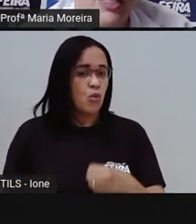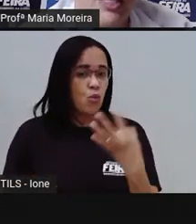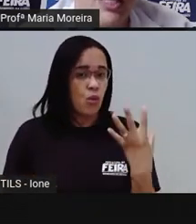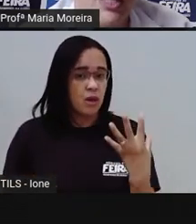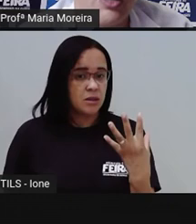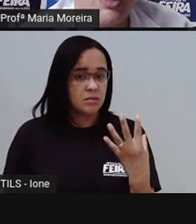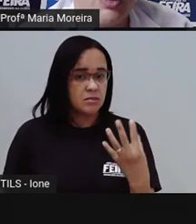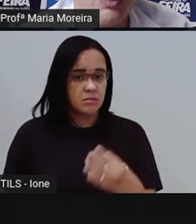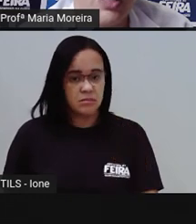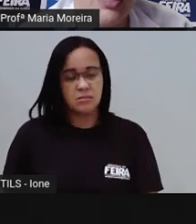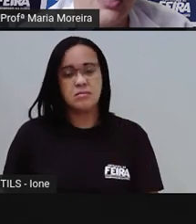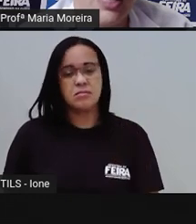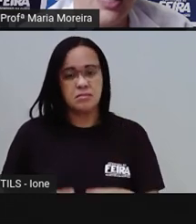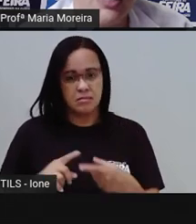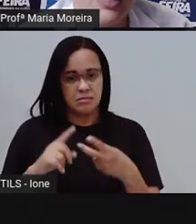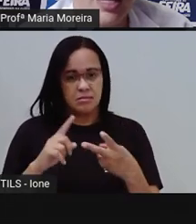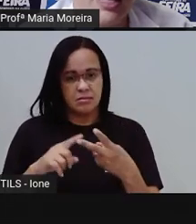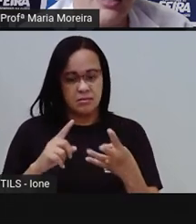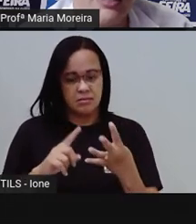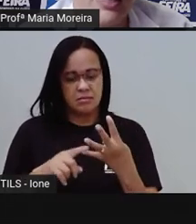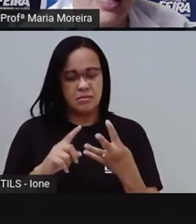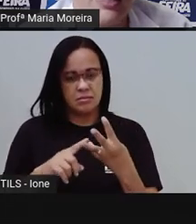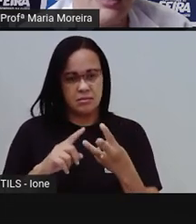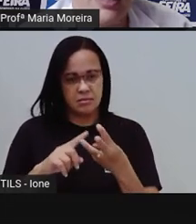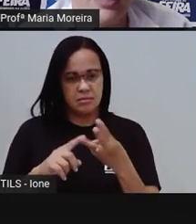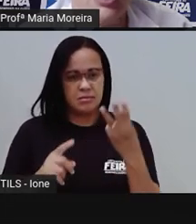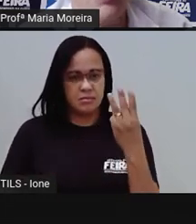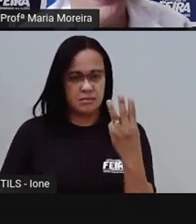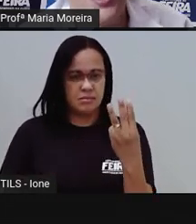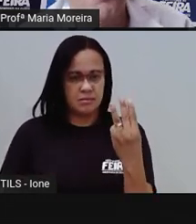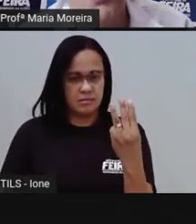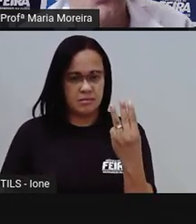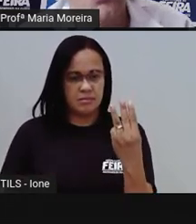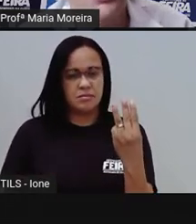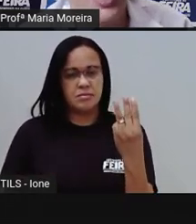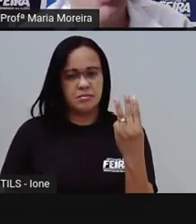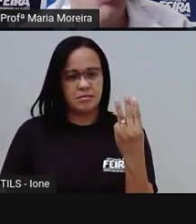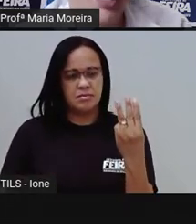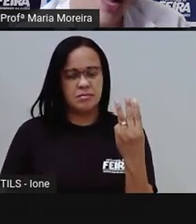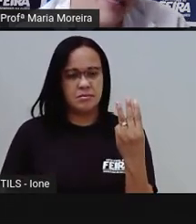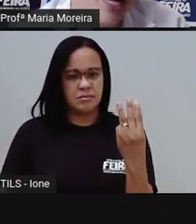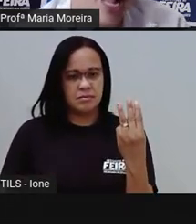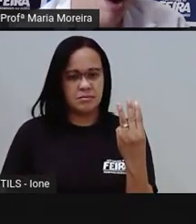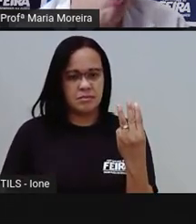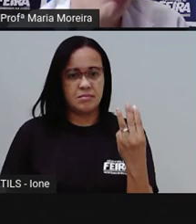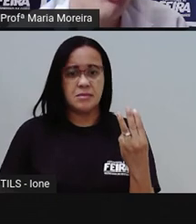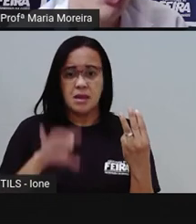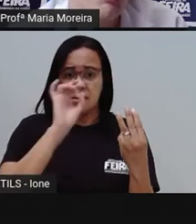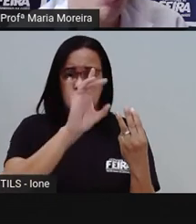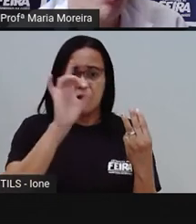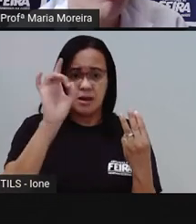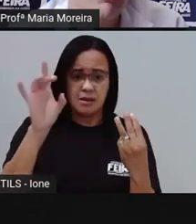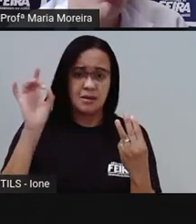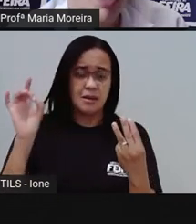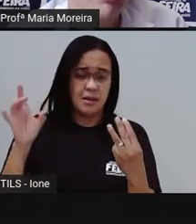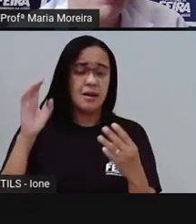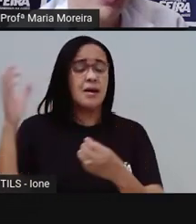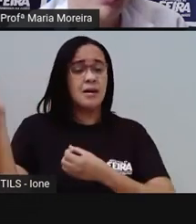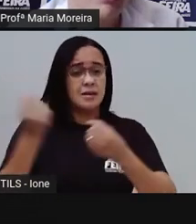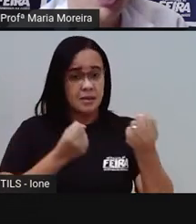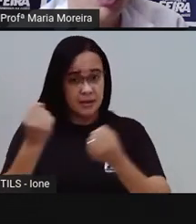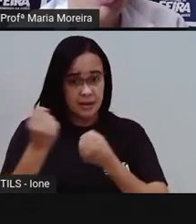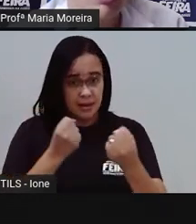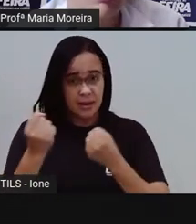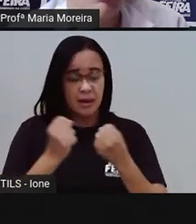aqui, dois, três. Três. Não é isso? Bom, e aí cada carro continua aí com seus quatro